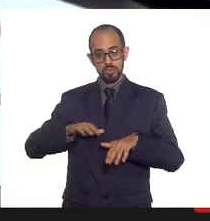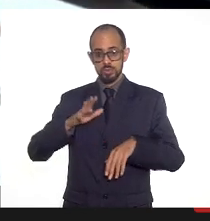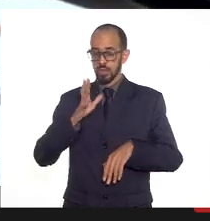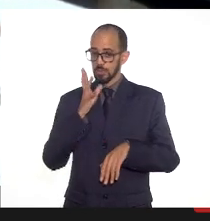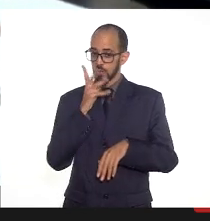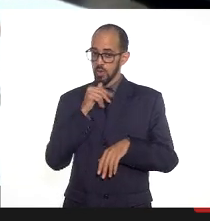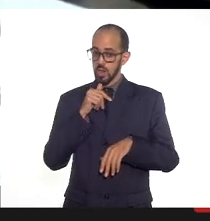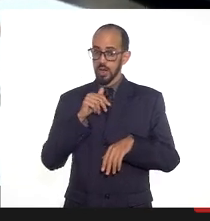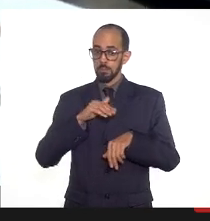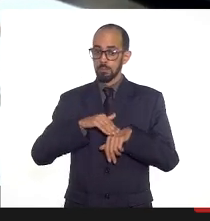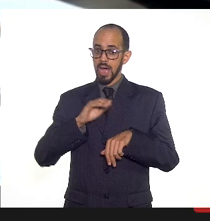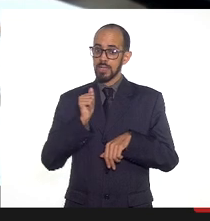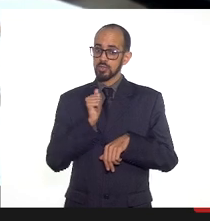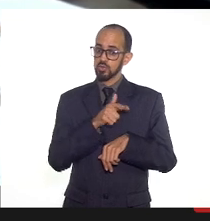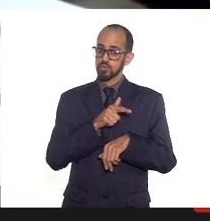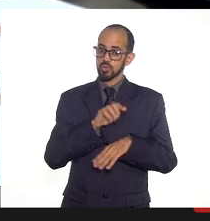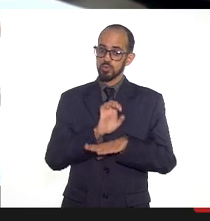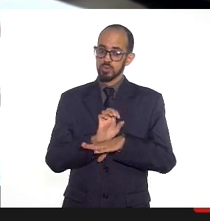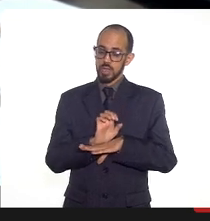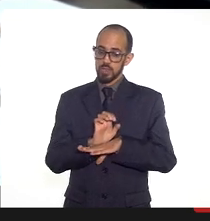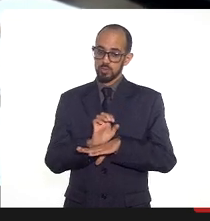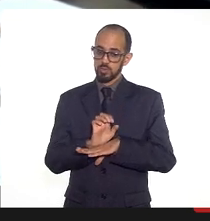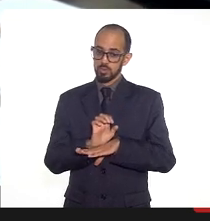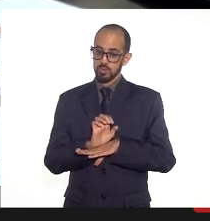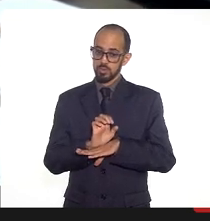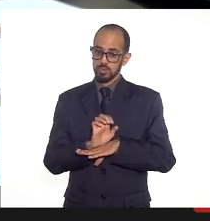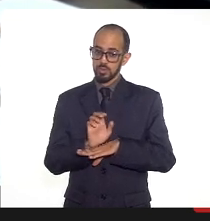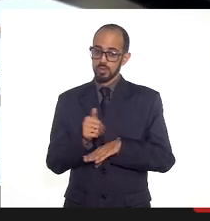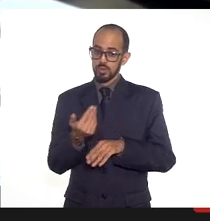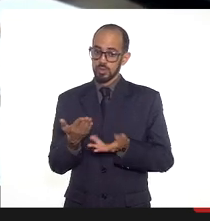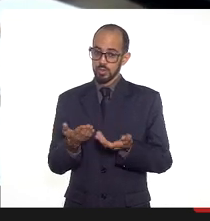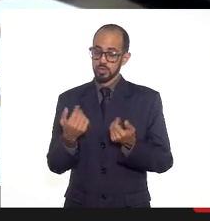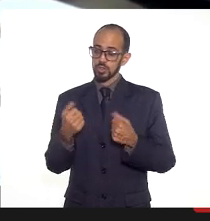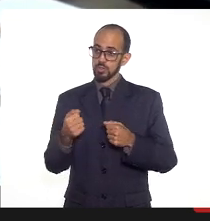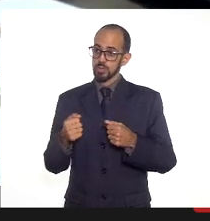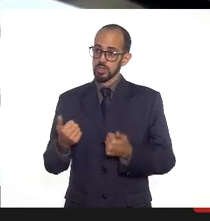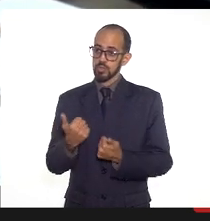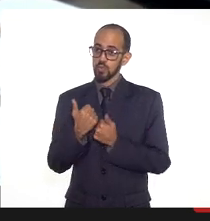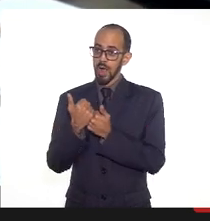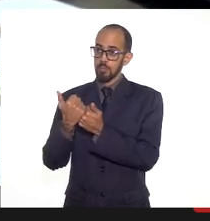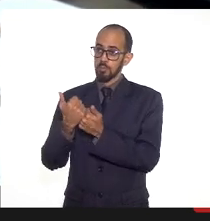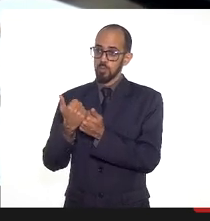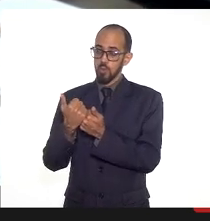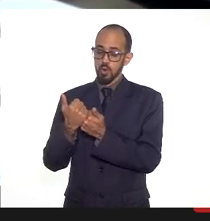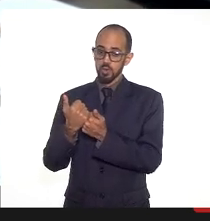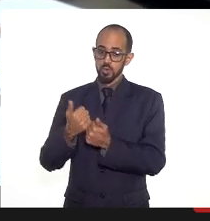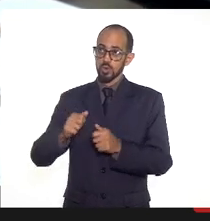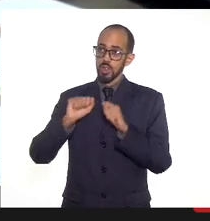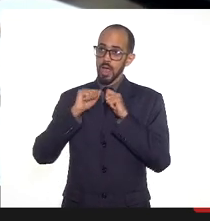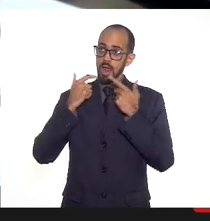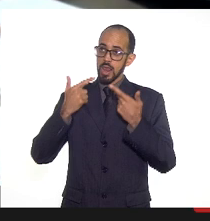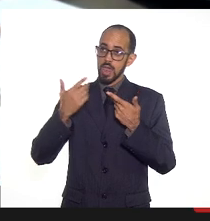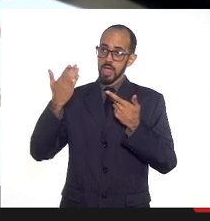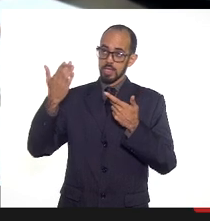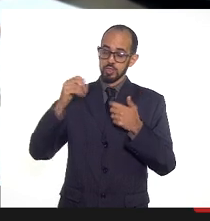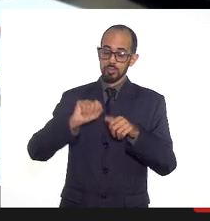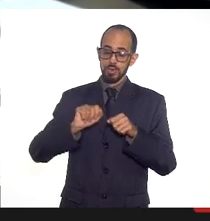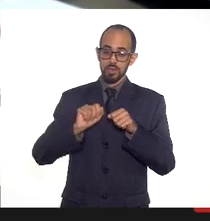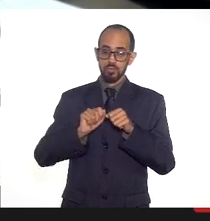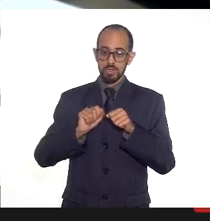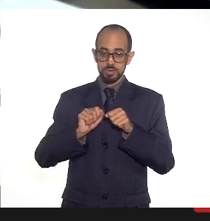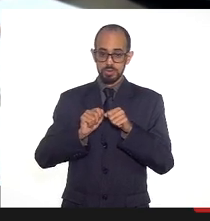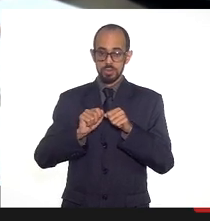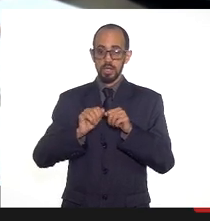Estado, às vezes até mais morosa. Então a gente vai contar com o apoio do alérgio para fazer a mobilização dos